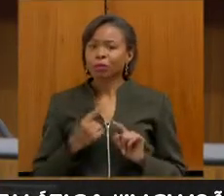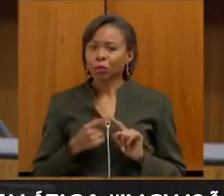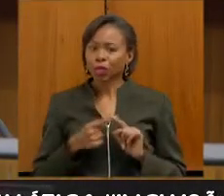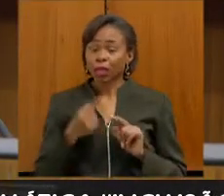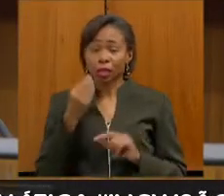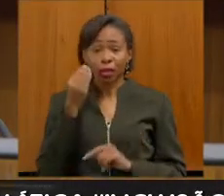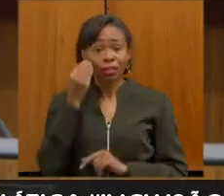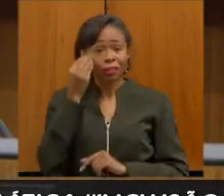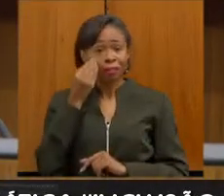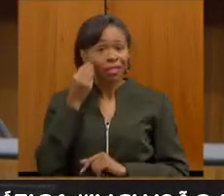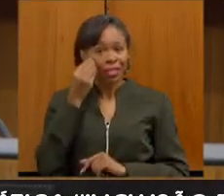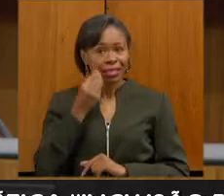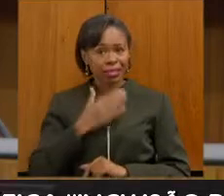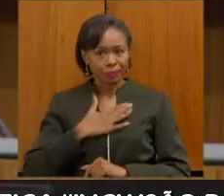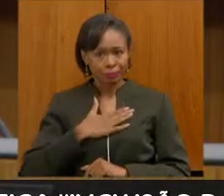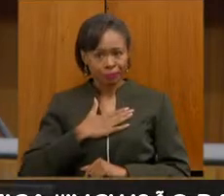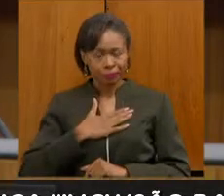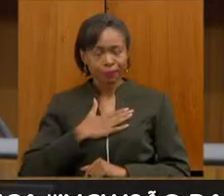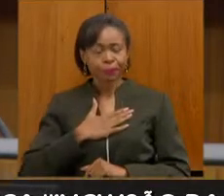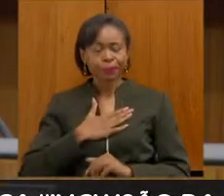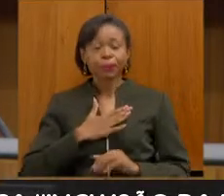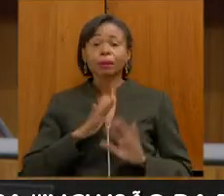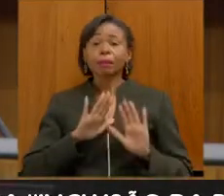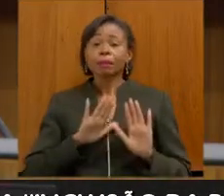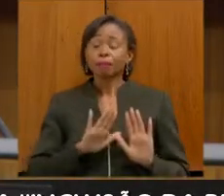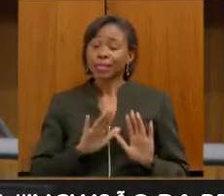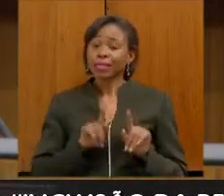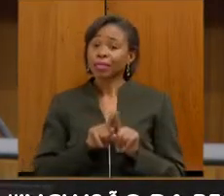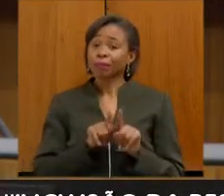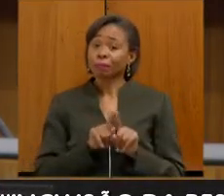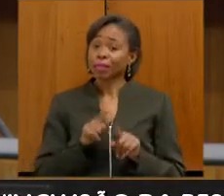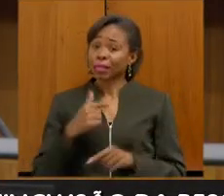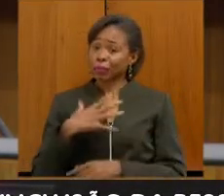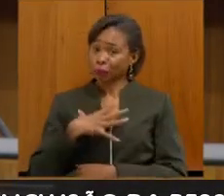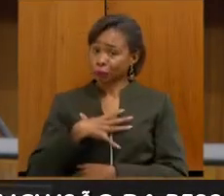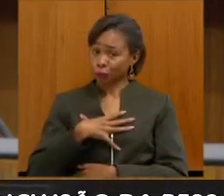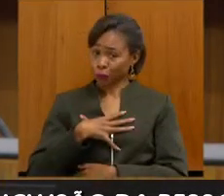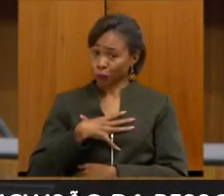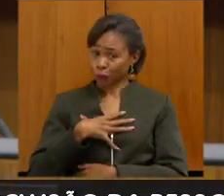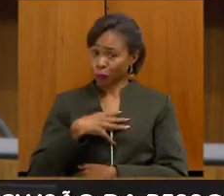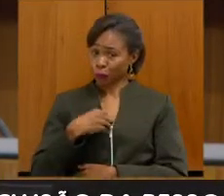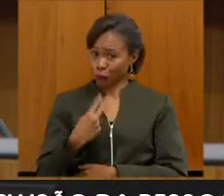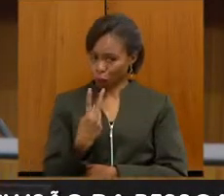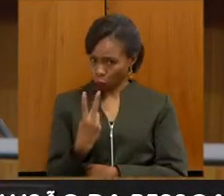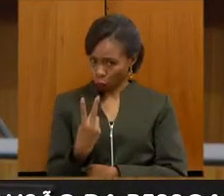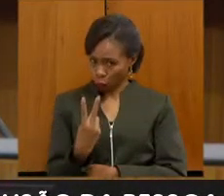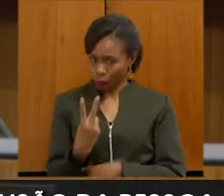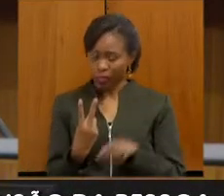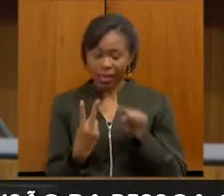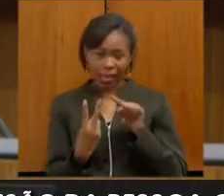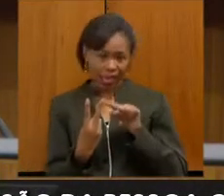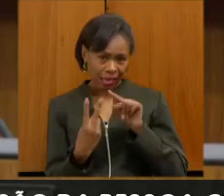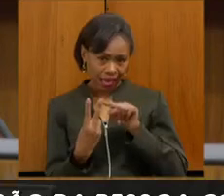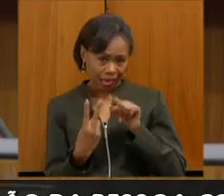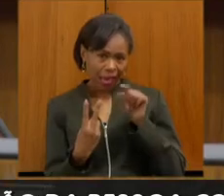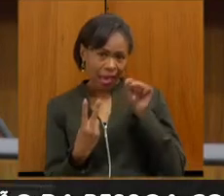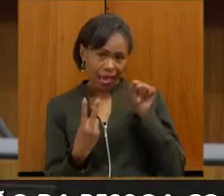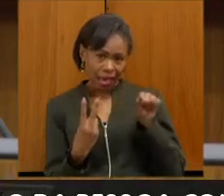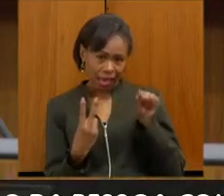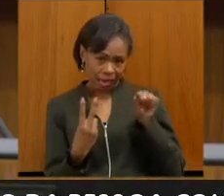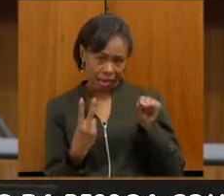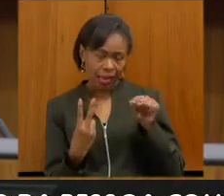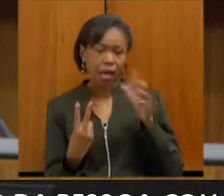presencio. Por outro lado, eu sou mãe de dois, ela é minha filha adotiva,